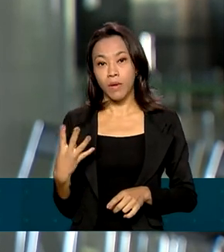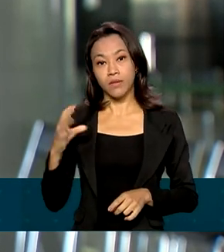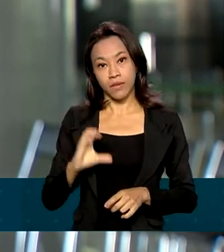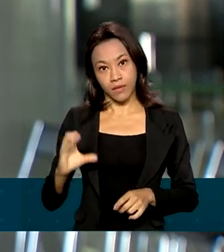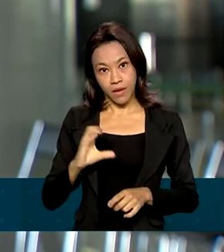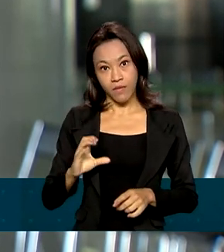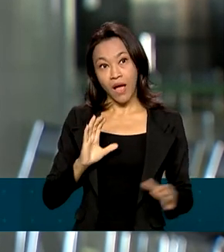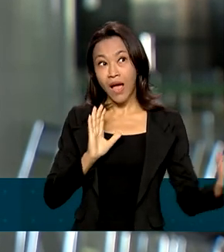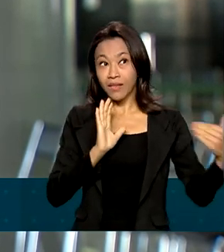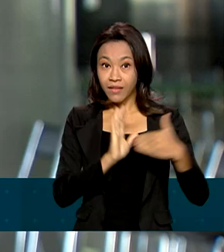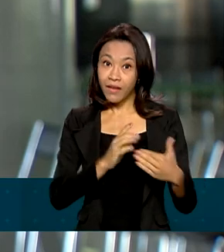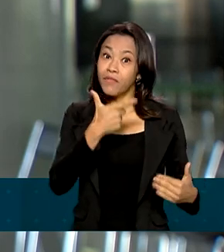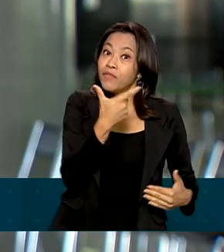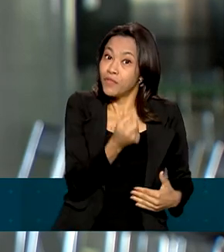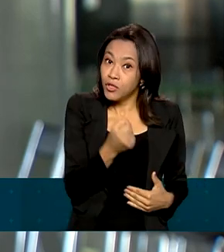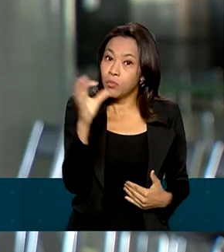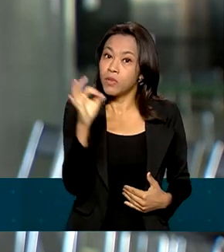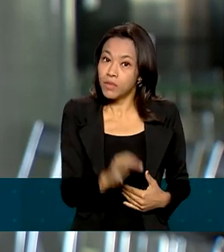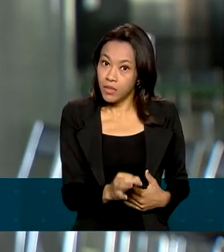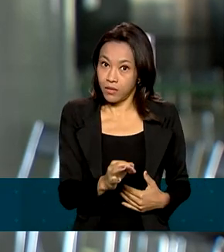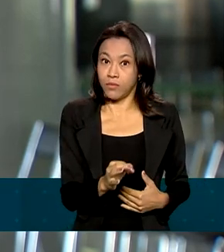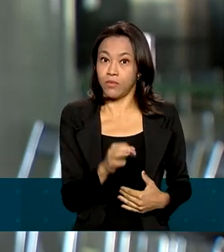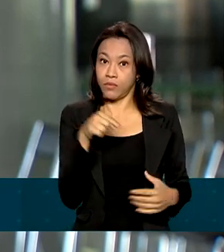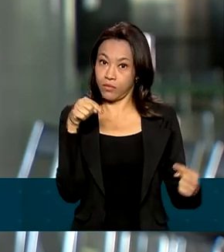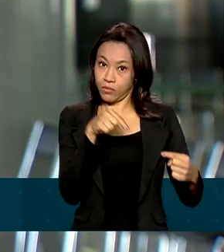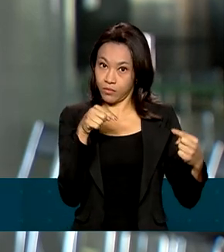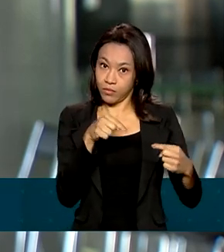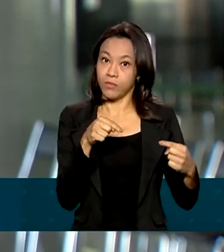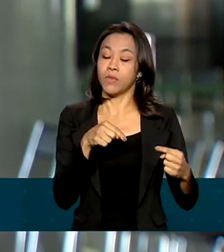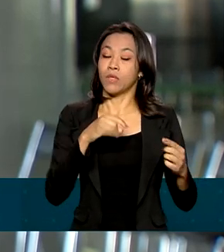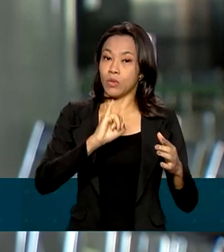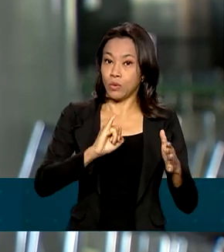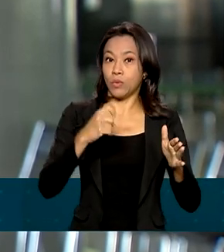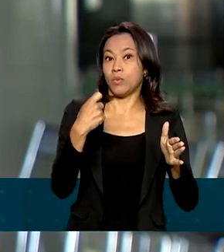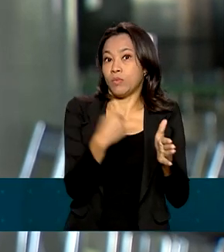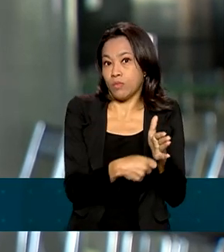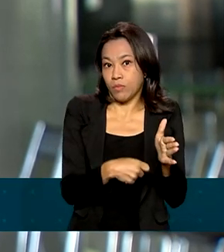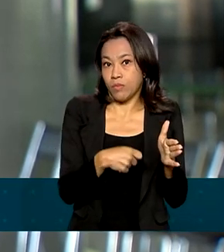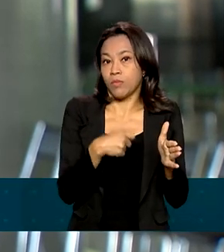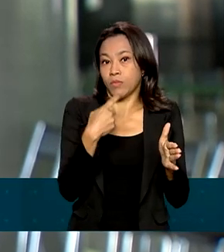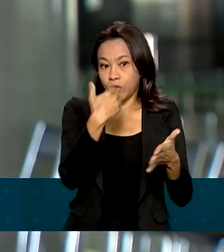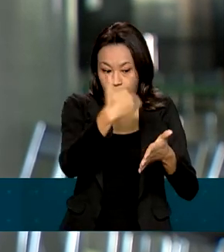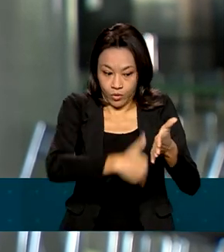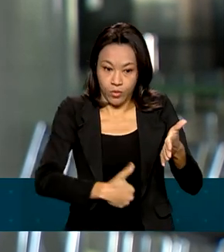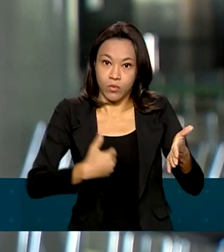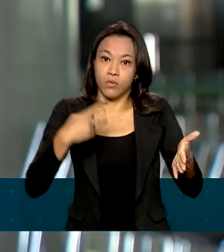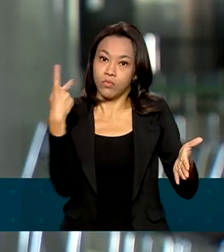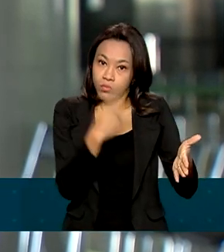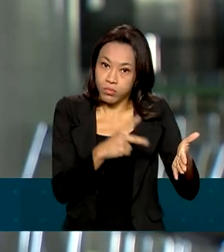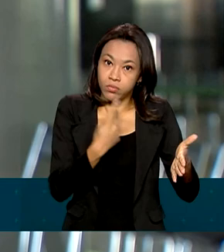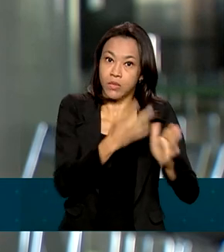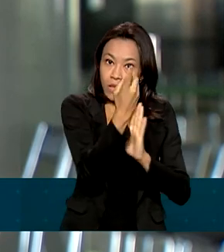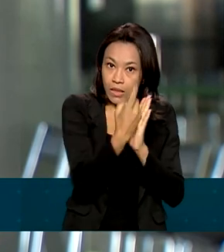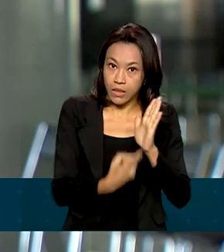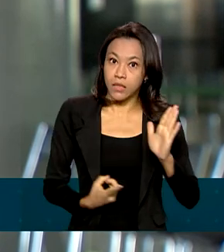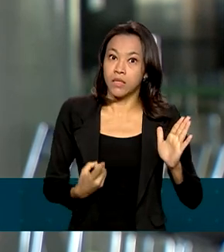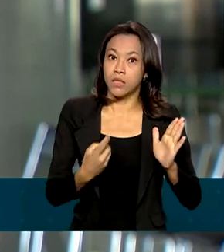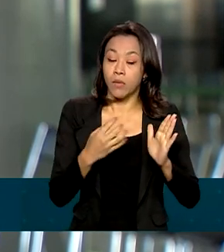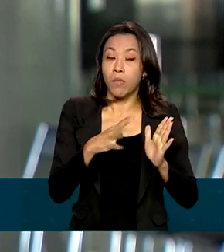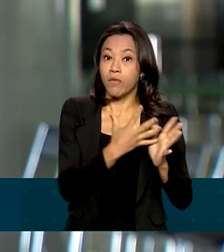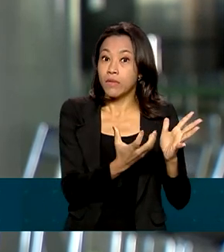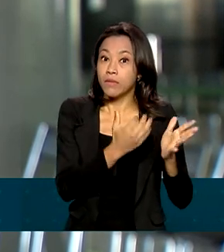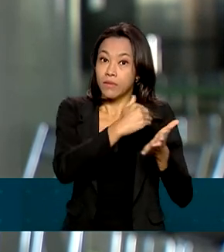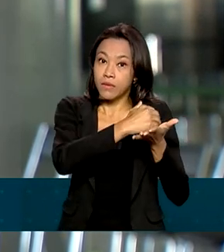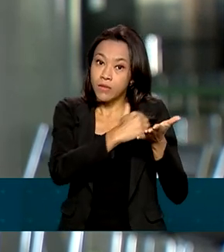de até 20% do Imposto devido. As restituições serão pagas de maio a setembro em cinco